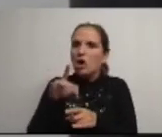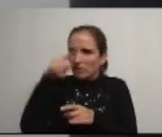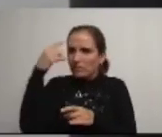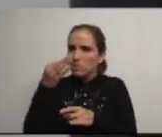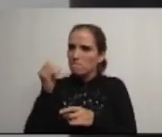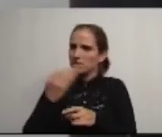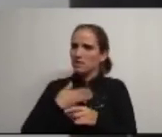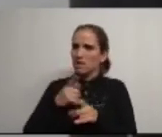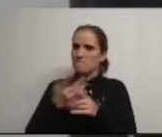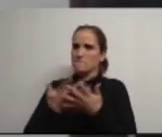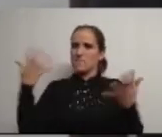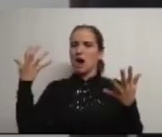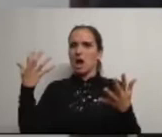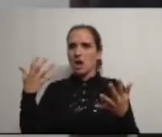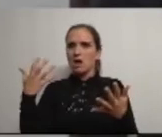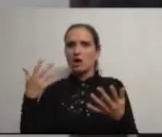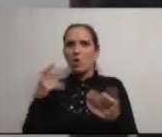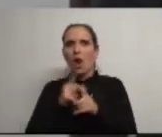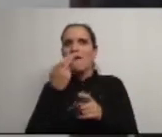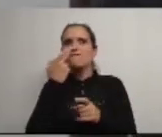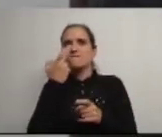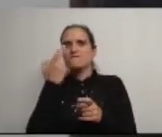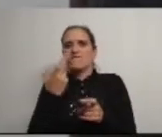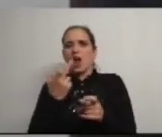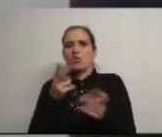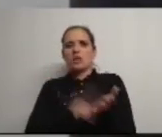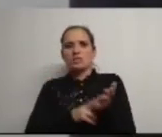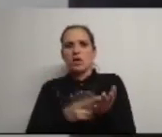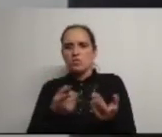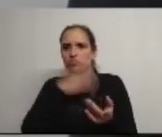um PSD maioritário e por isso muitas das vezes insensível ao argumento e à razão